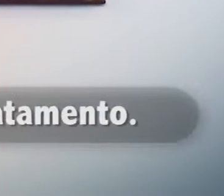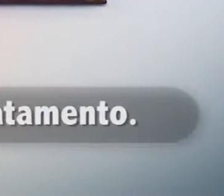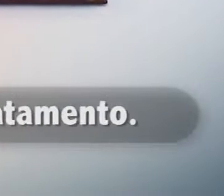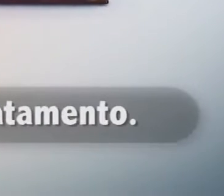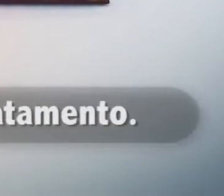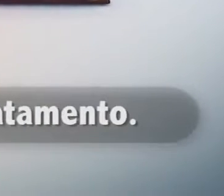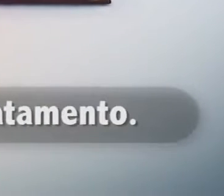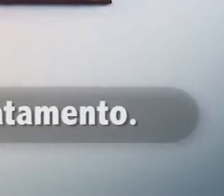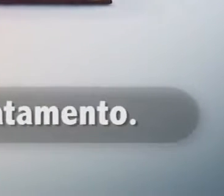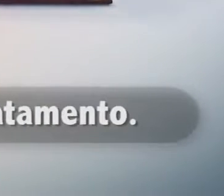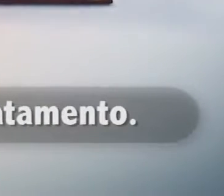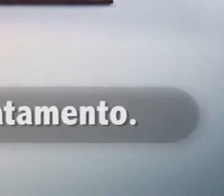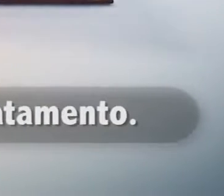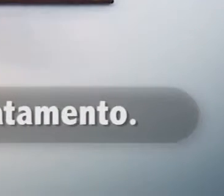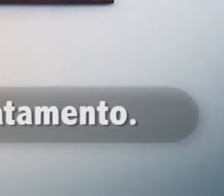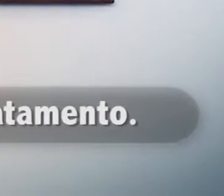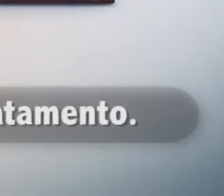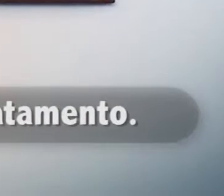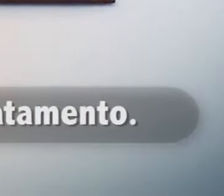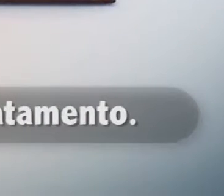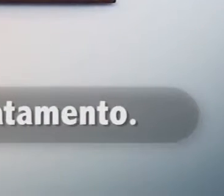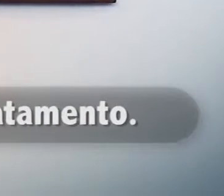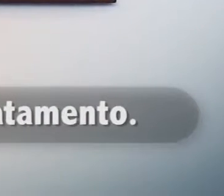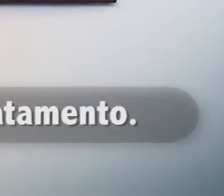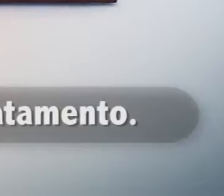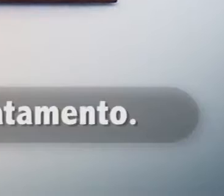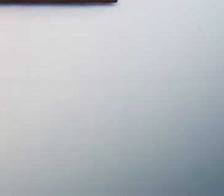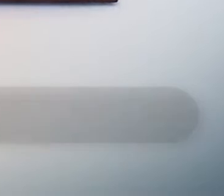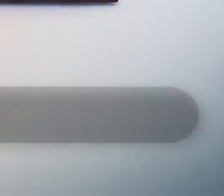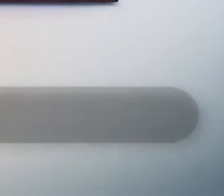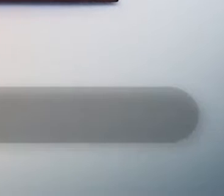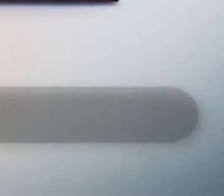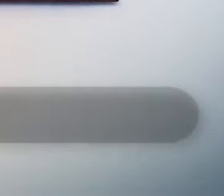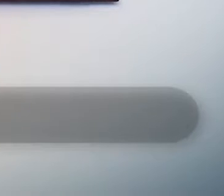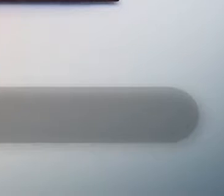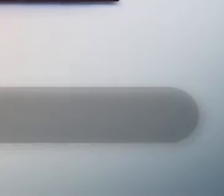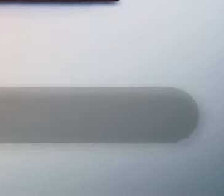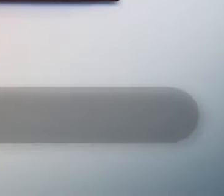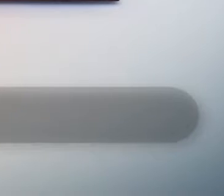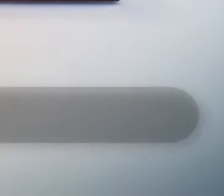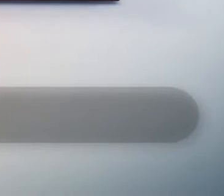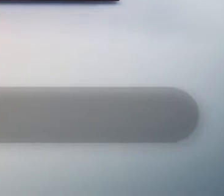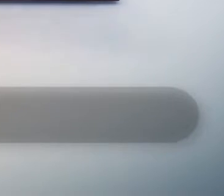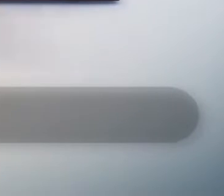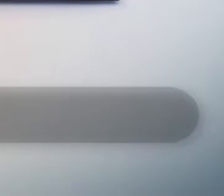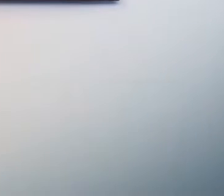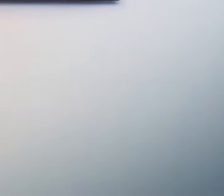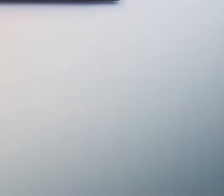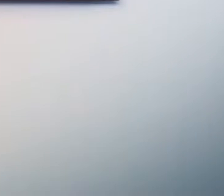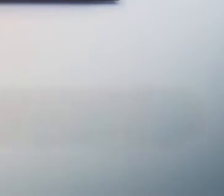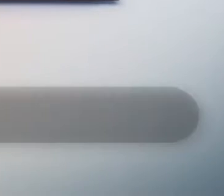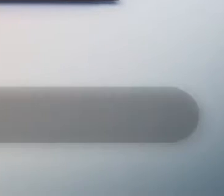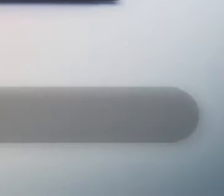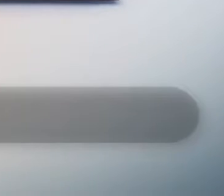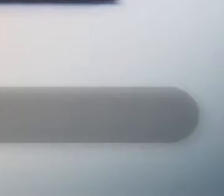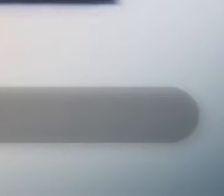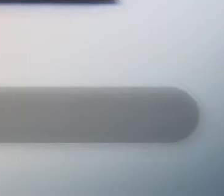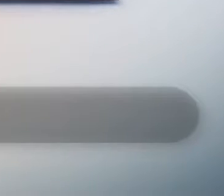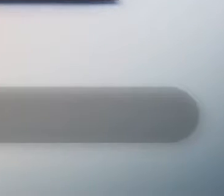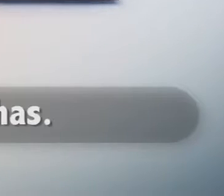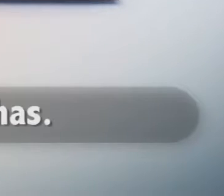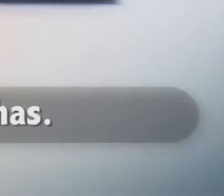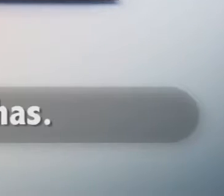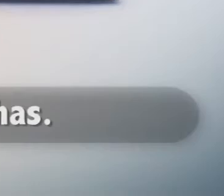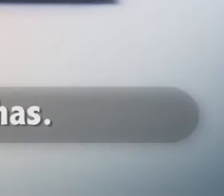nascentes e poços, para levar até uma estação de tratamento. Chegando lá, a água começa a ser limpa. Primeiro são